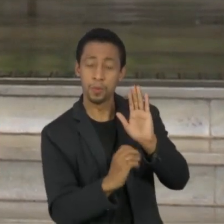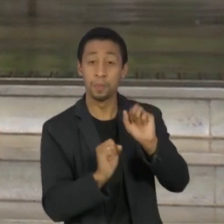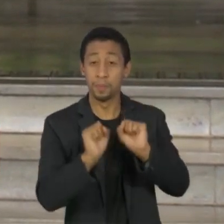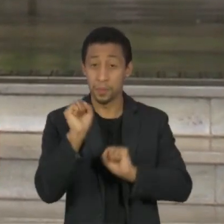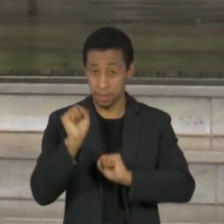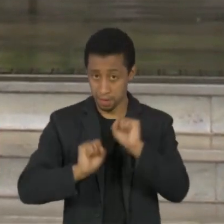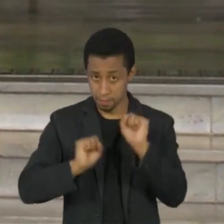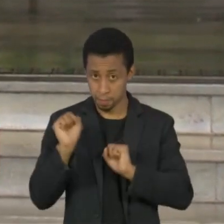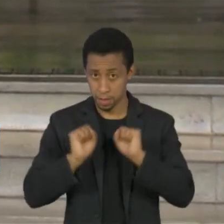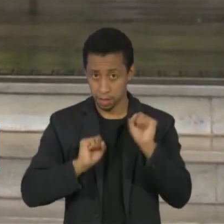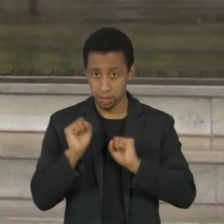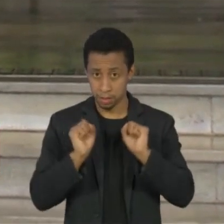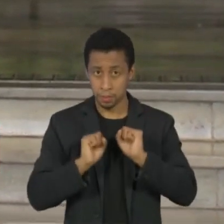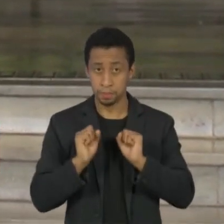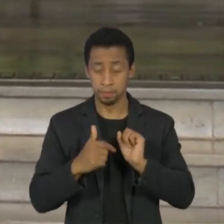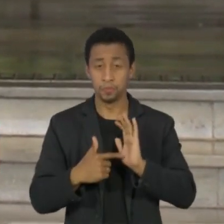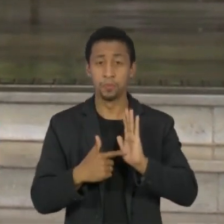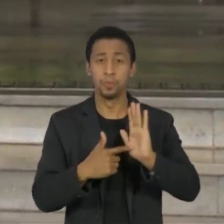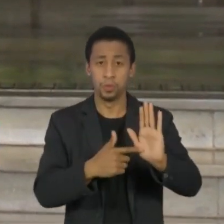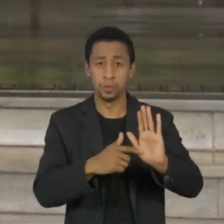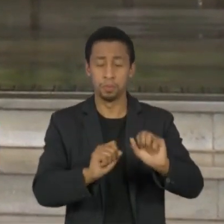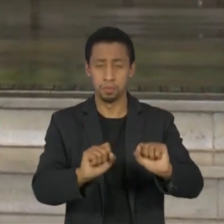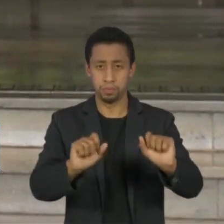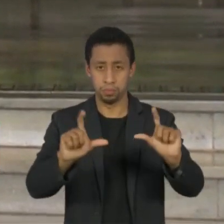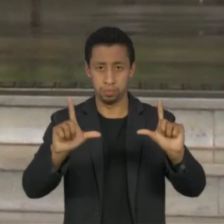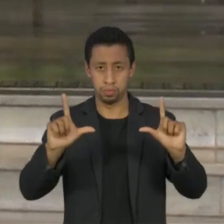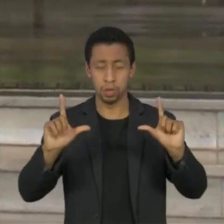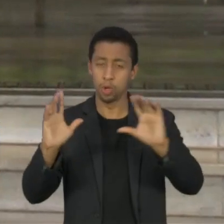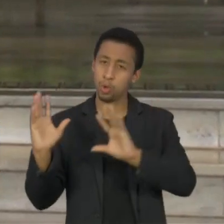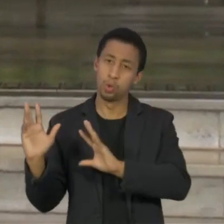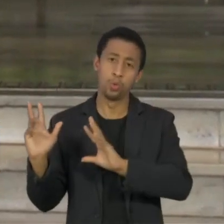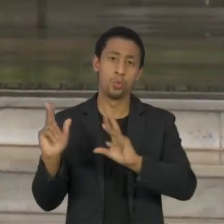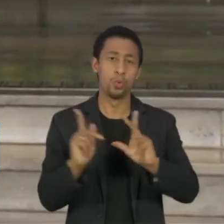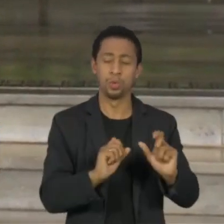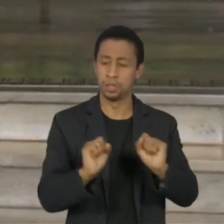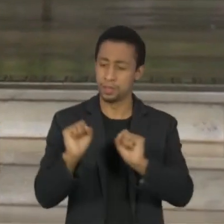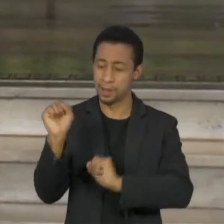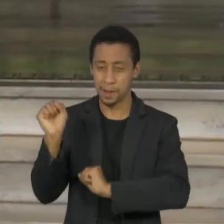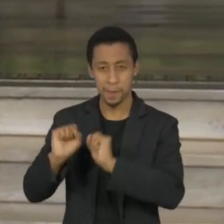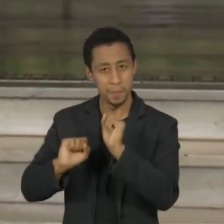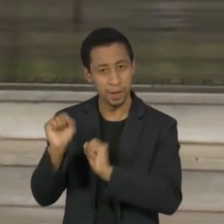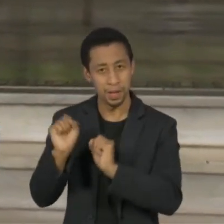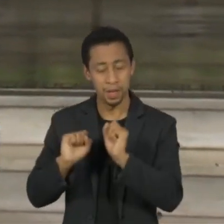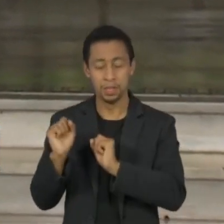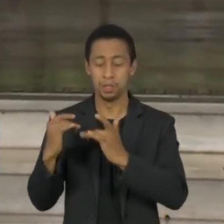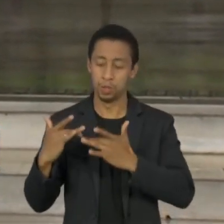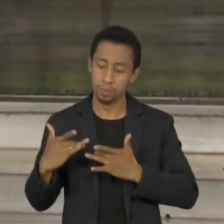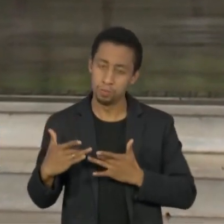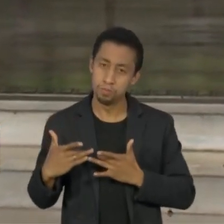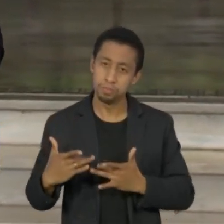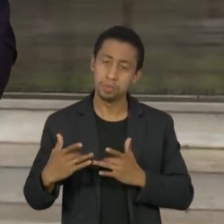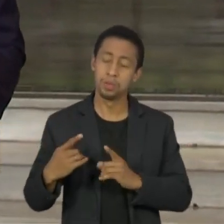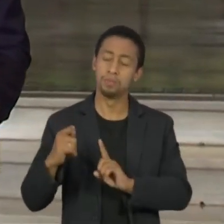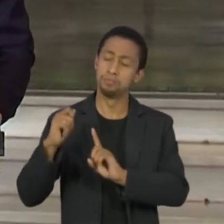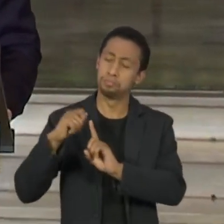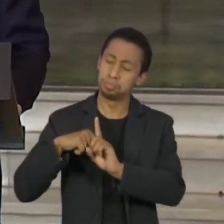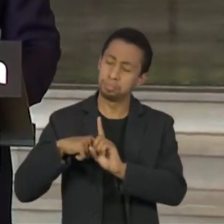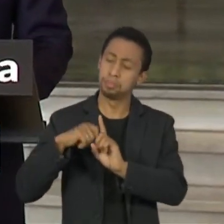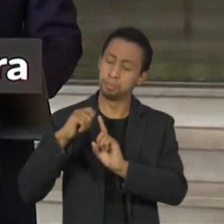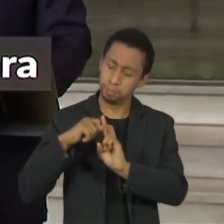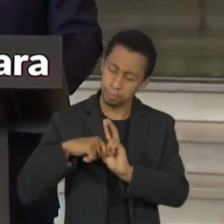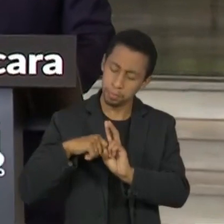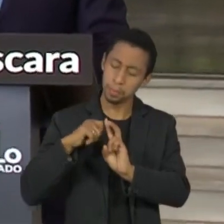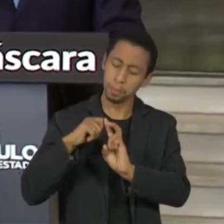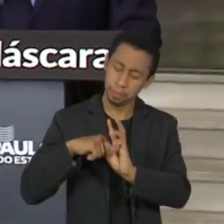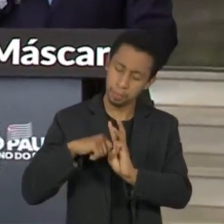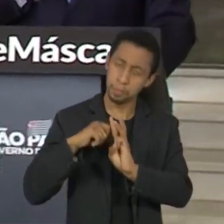Essas são as empresas, todas elas, que fizeram doações ao longo desses quatro meses para chegar